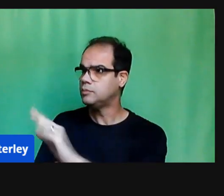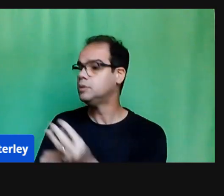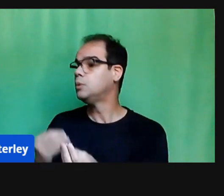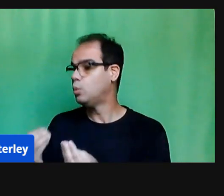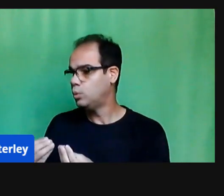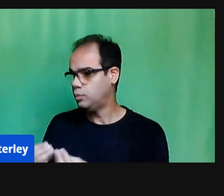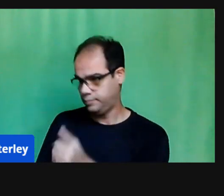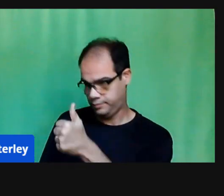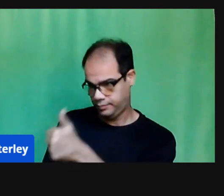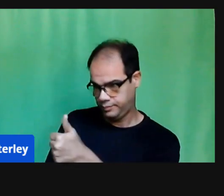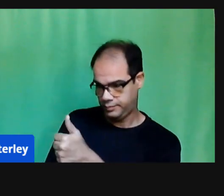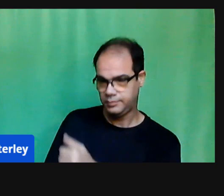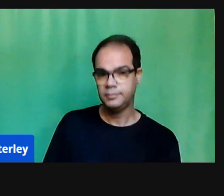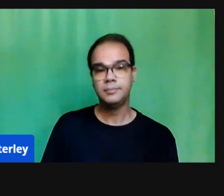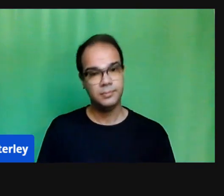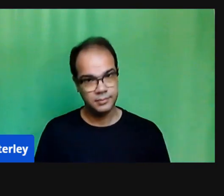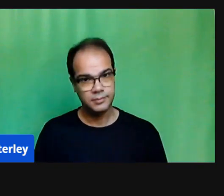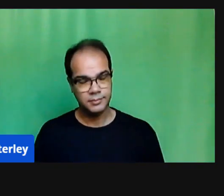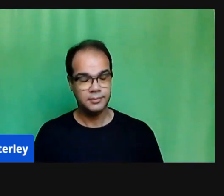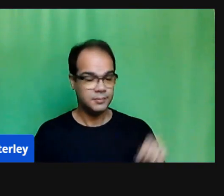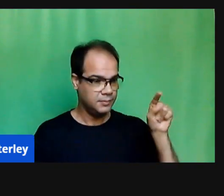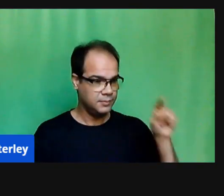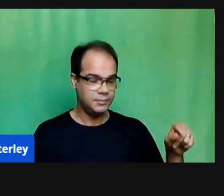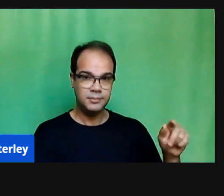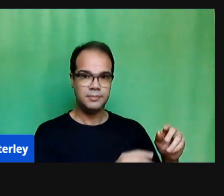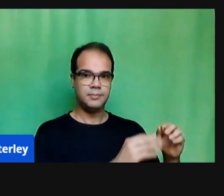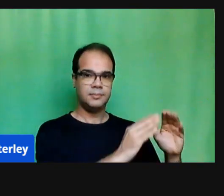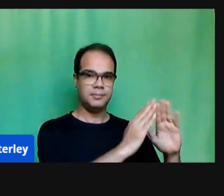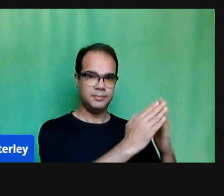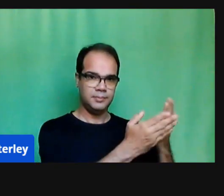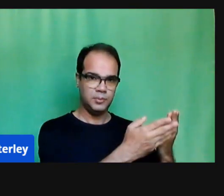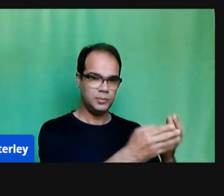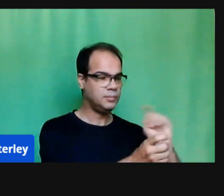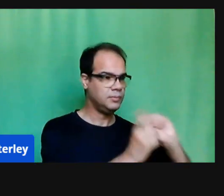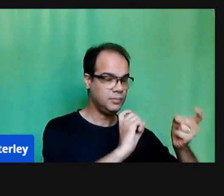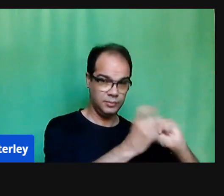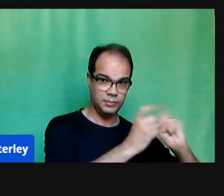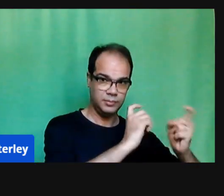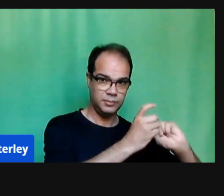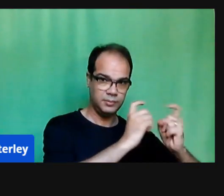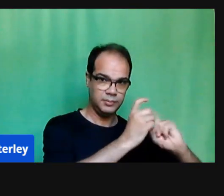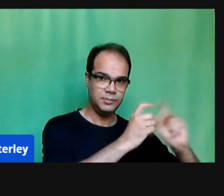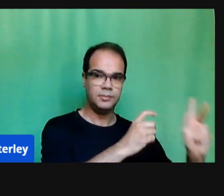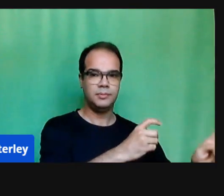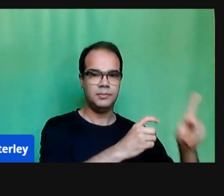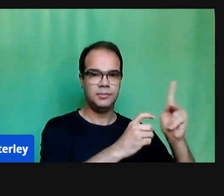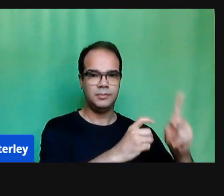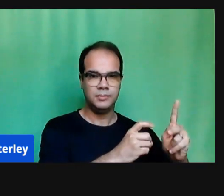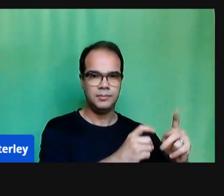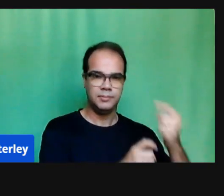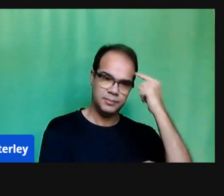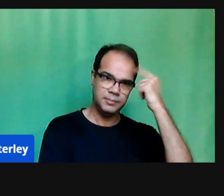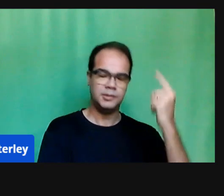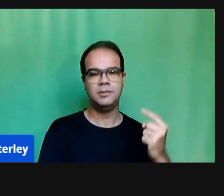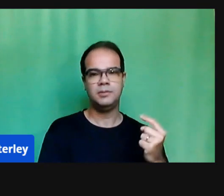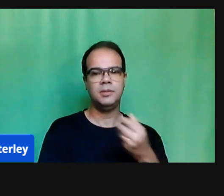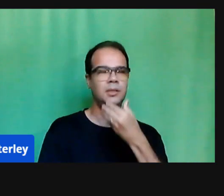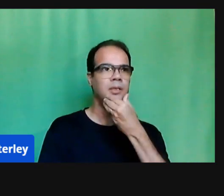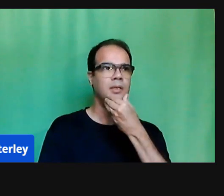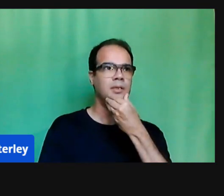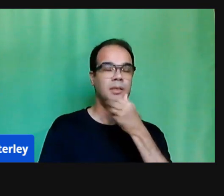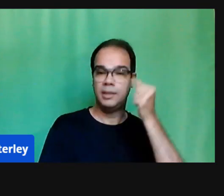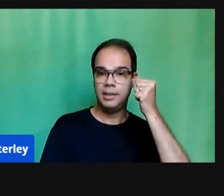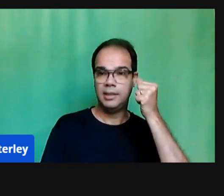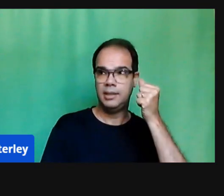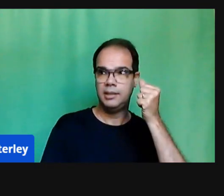nós fazemos no conselho de classe um acompanhamento individual, pessoal, de cada criança,